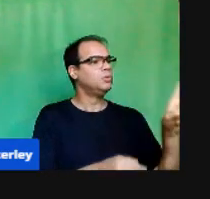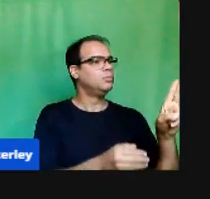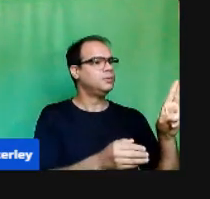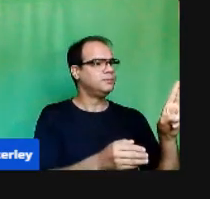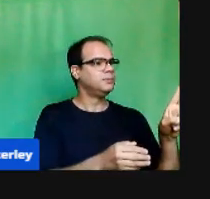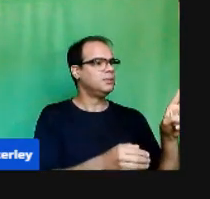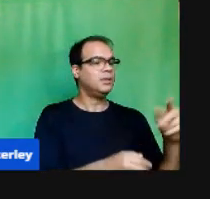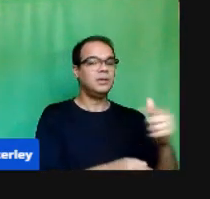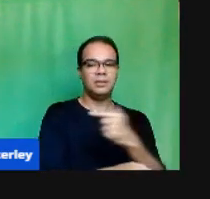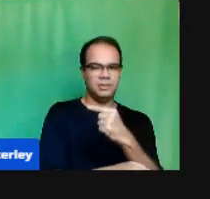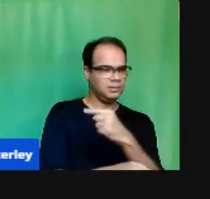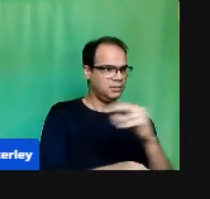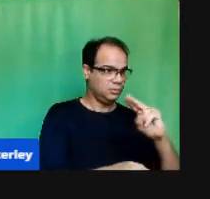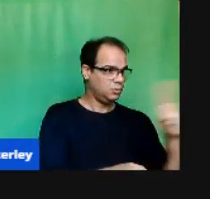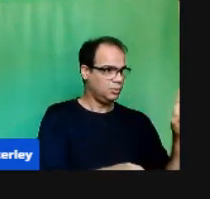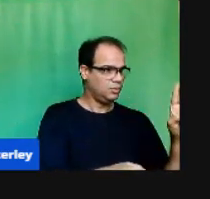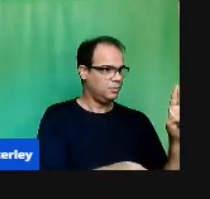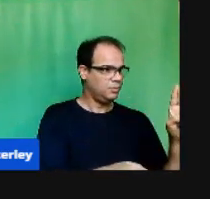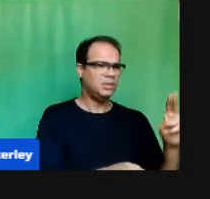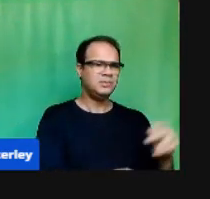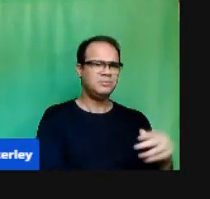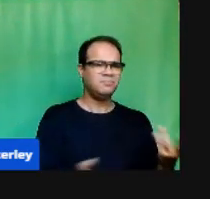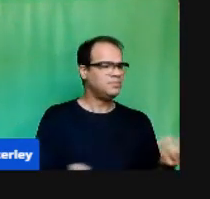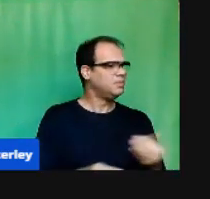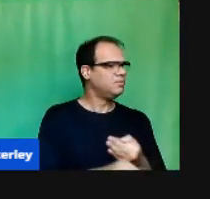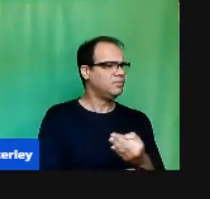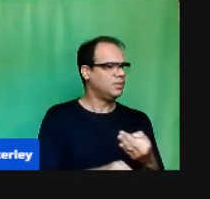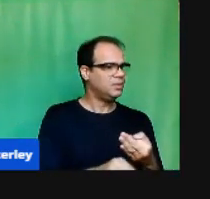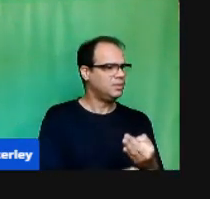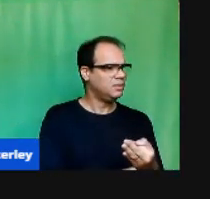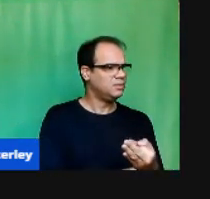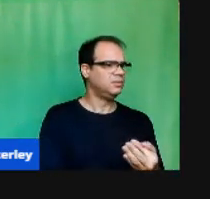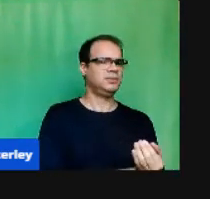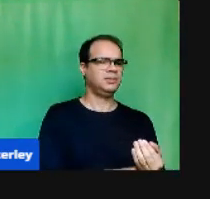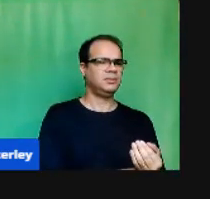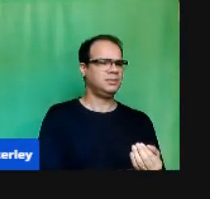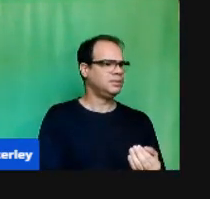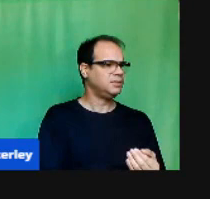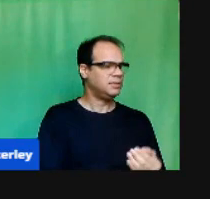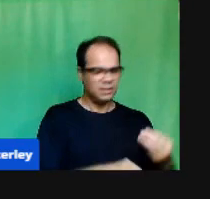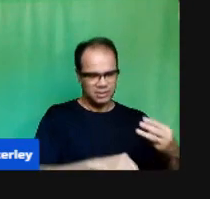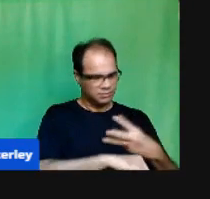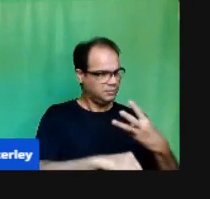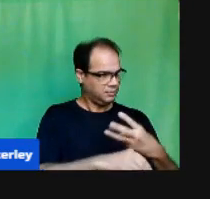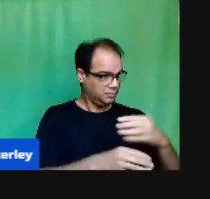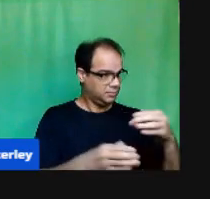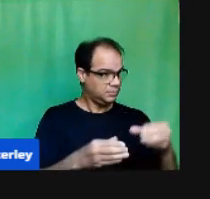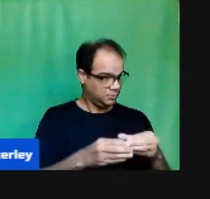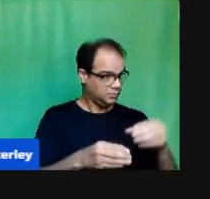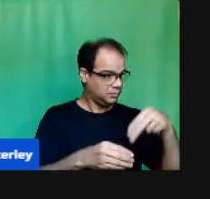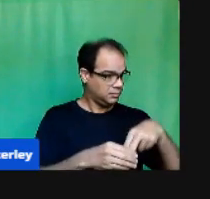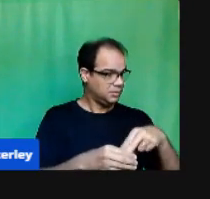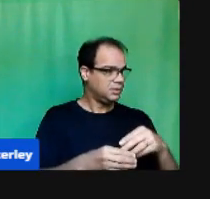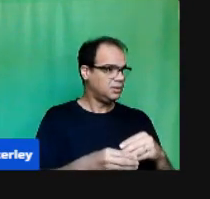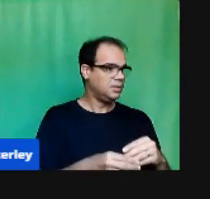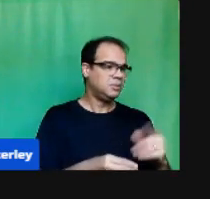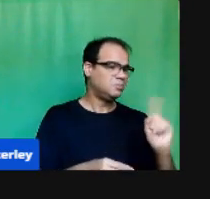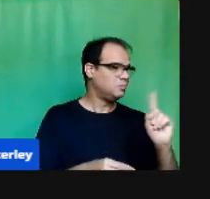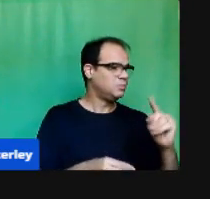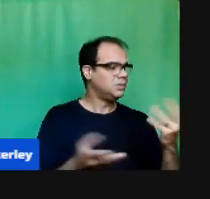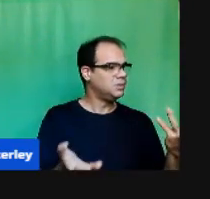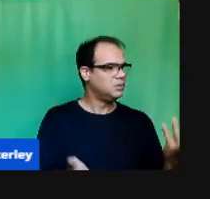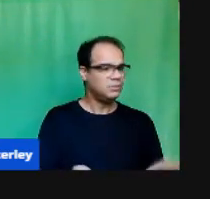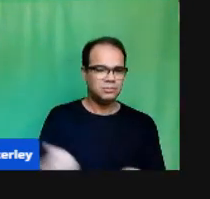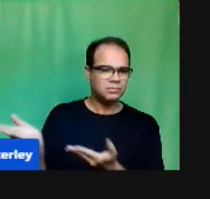Fazer a busca Desse aluno É importante Que o professor Ele possa dar Um feedback Para esse aluno